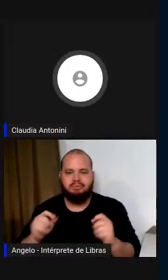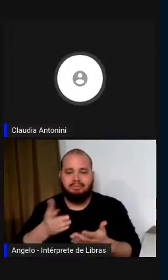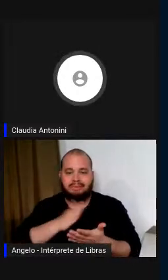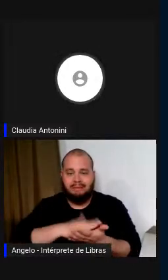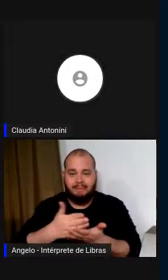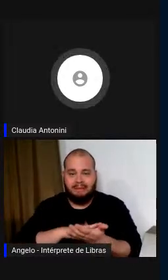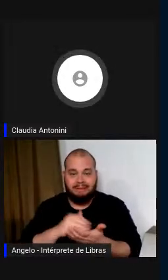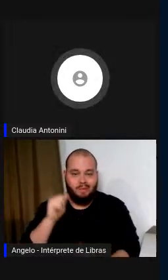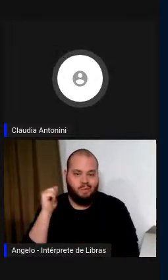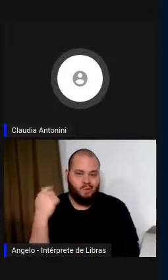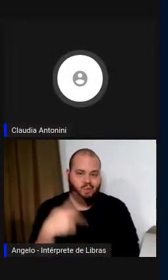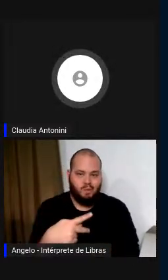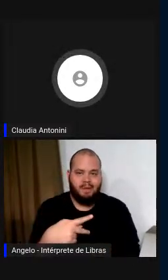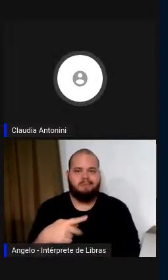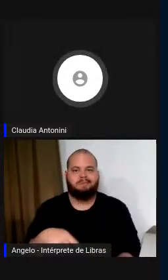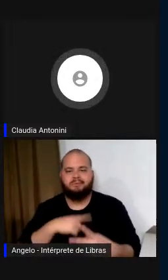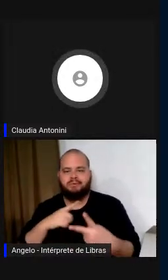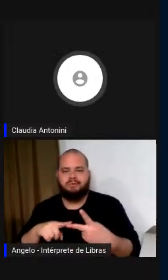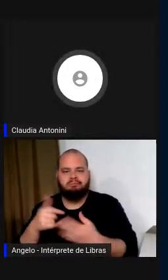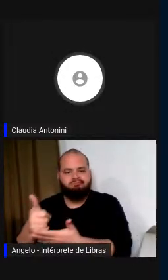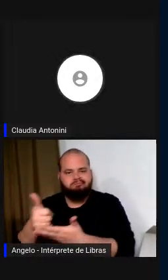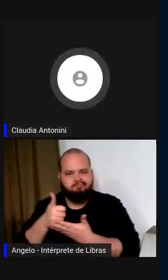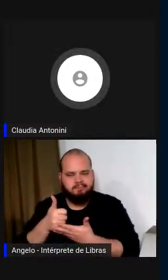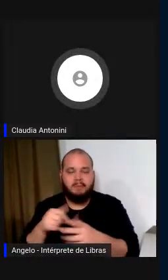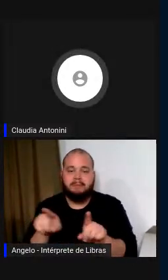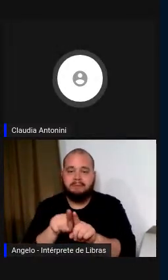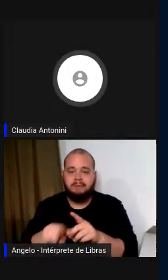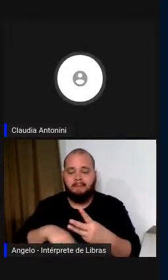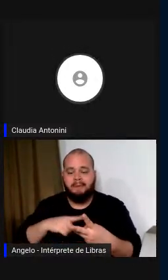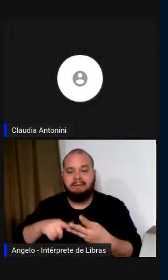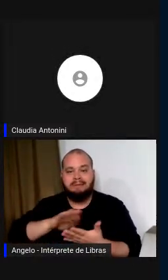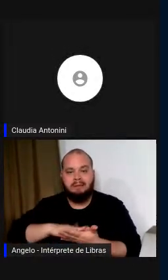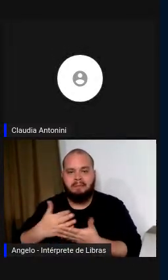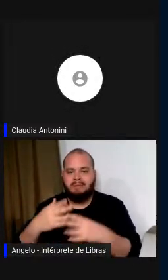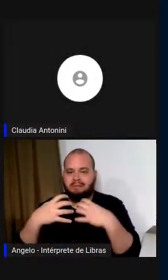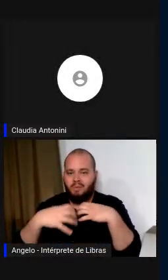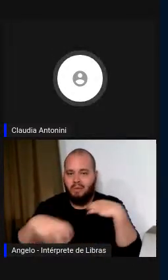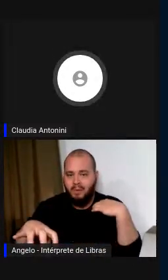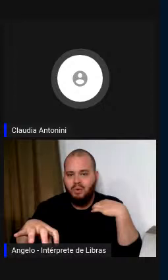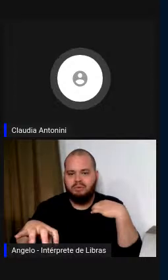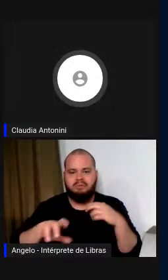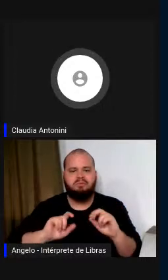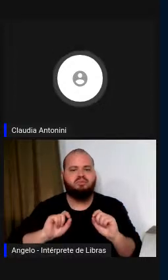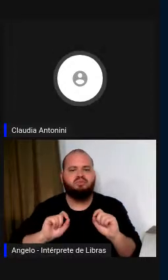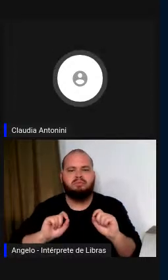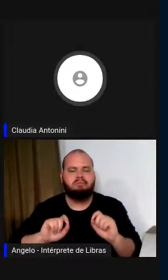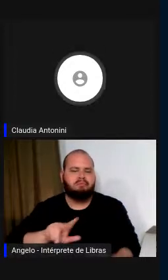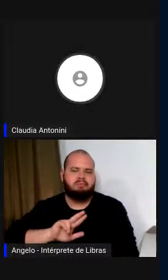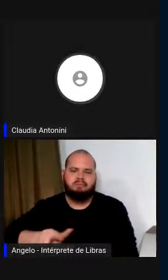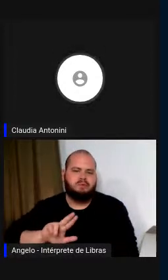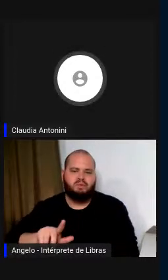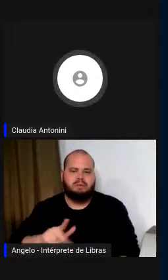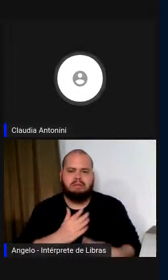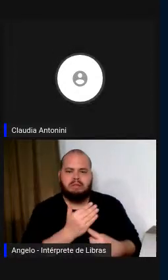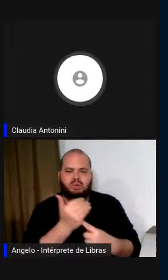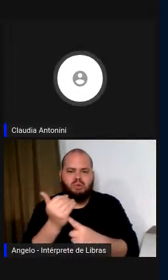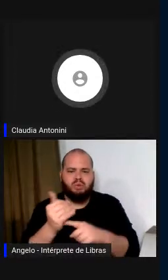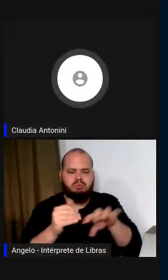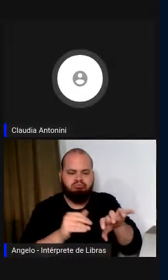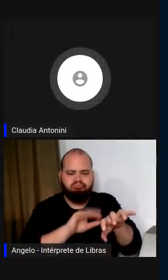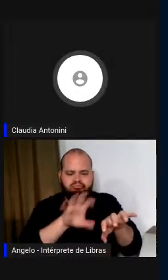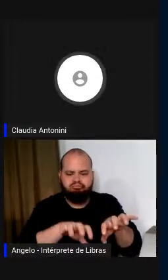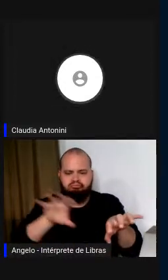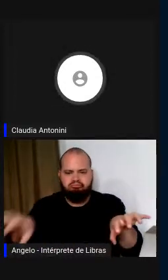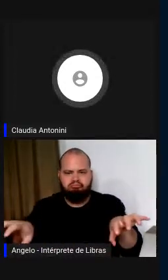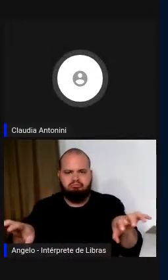suporte e a interpretação remota não serão tecnologias separadas, mas a